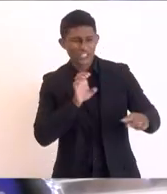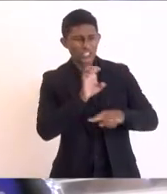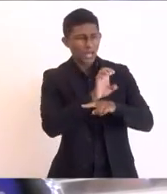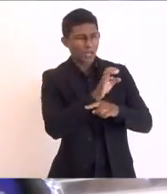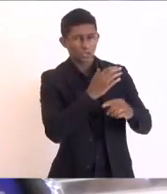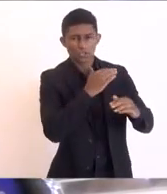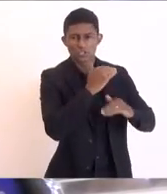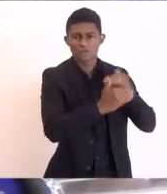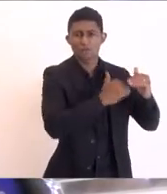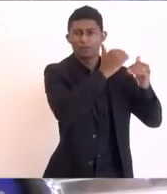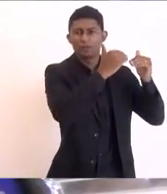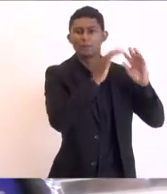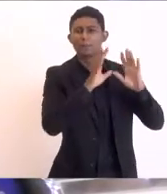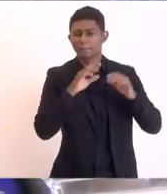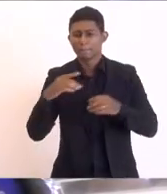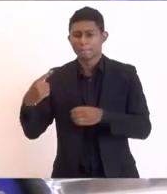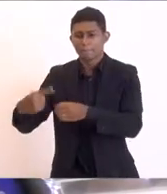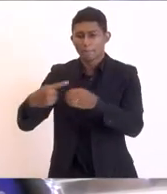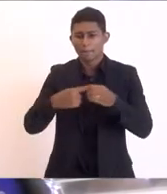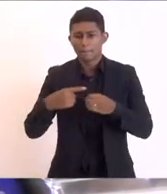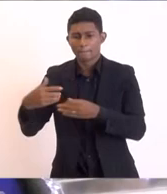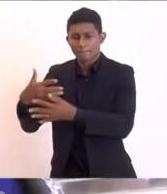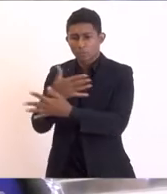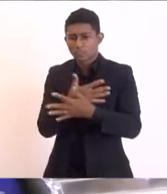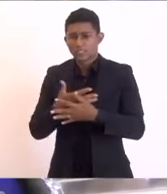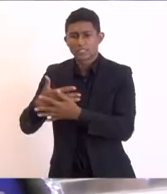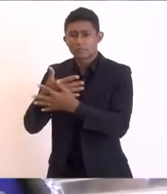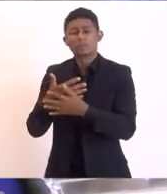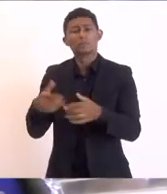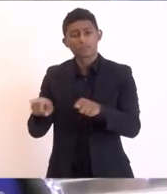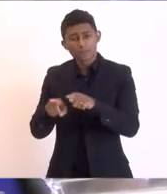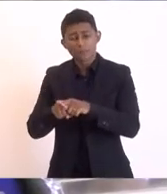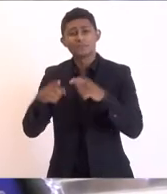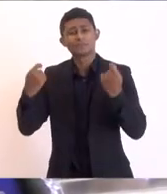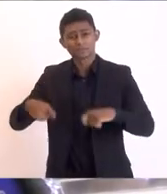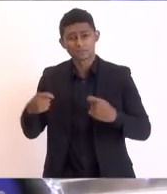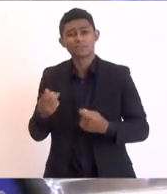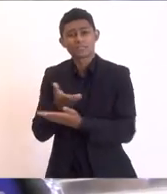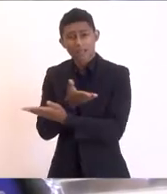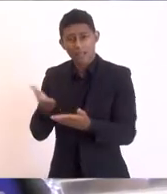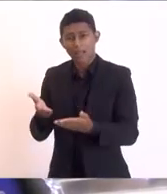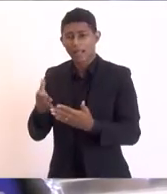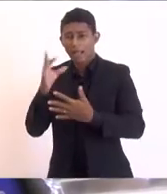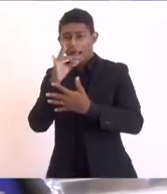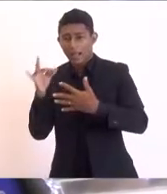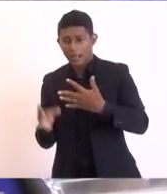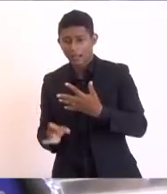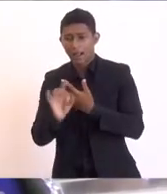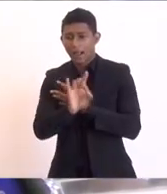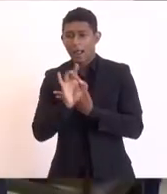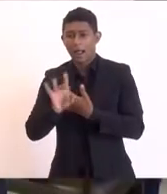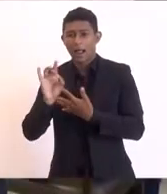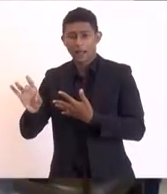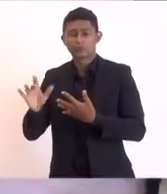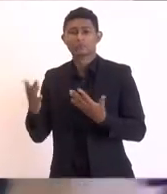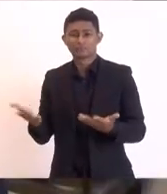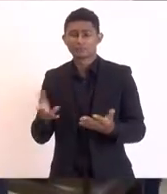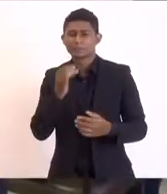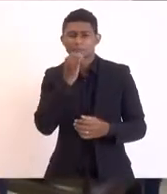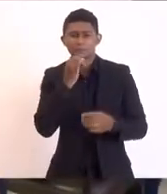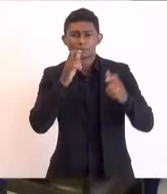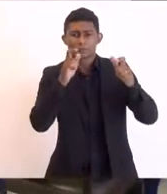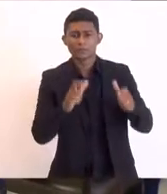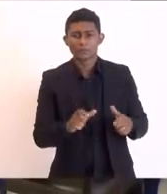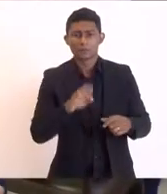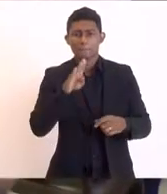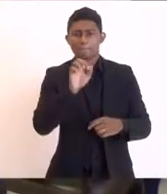desenvolver os municípios do interior do Estado todos os municípios com suas características com suas potencialidades lá em Barra de São João nós